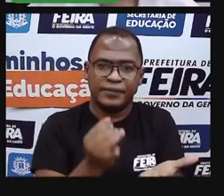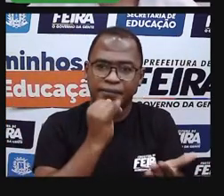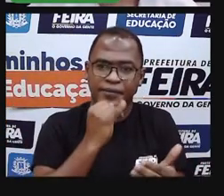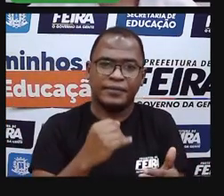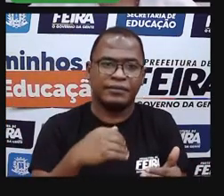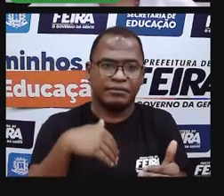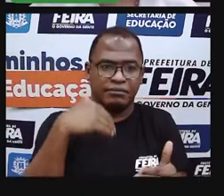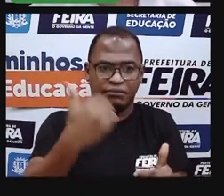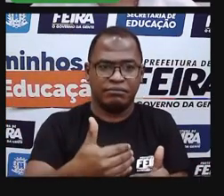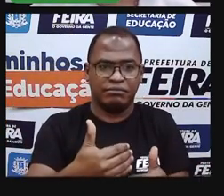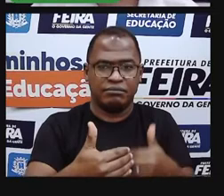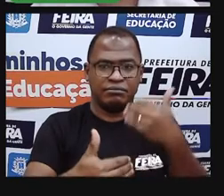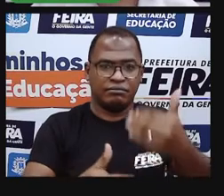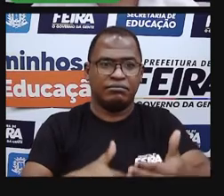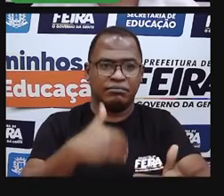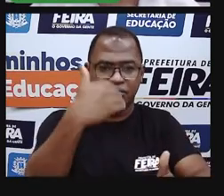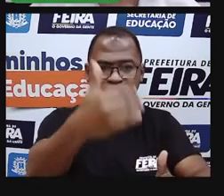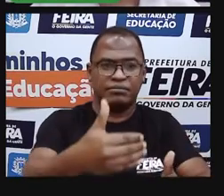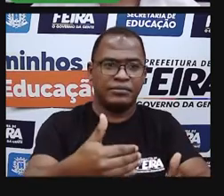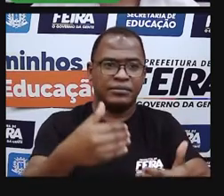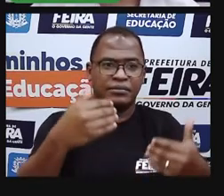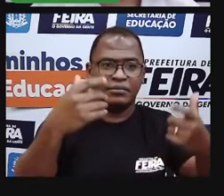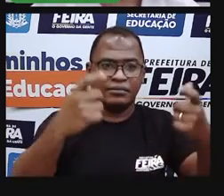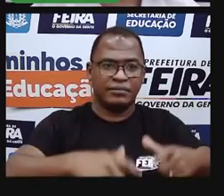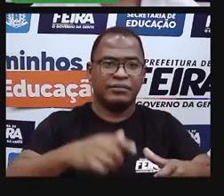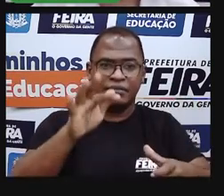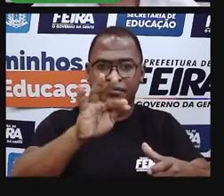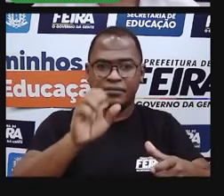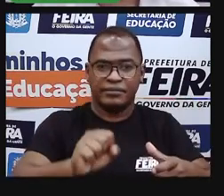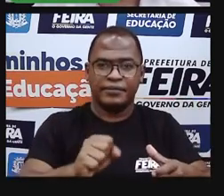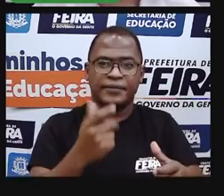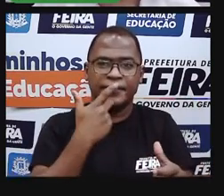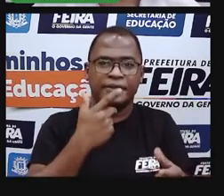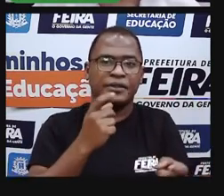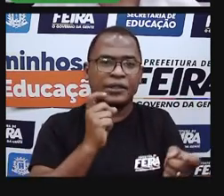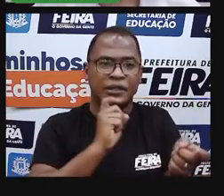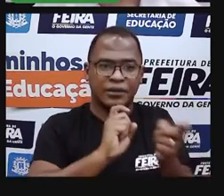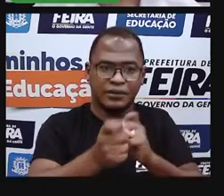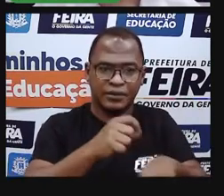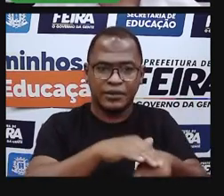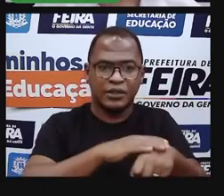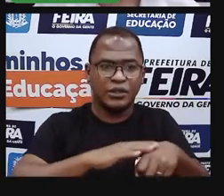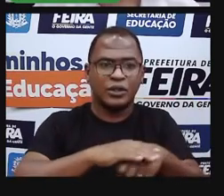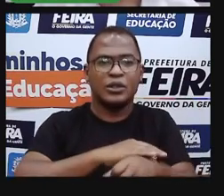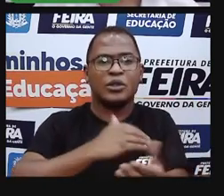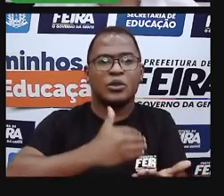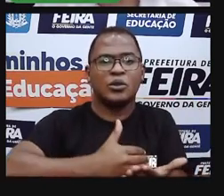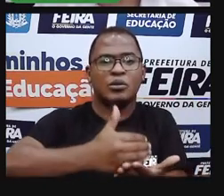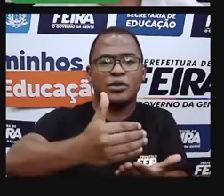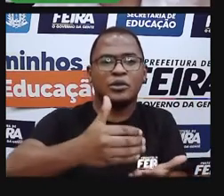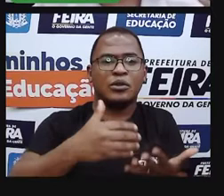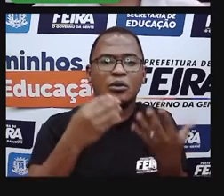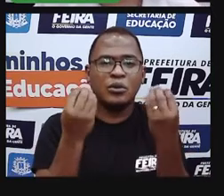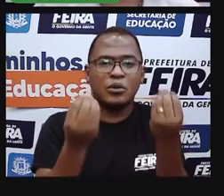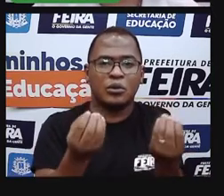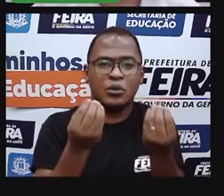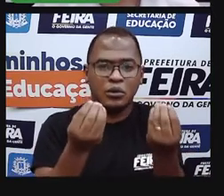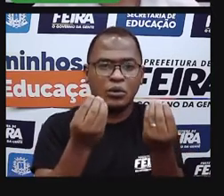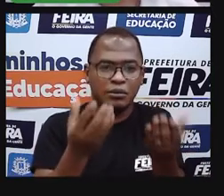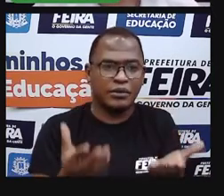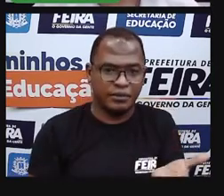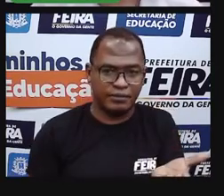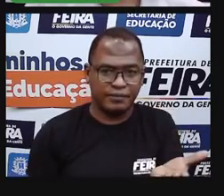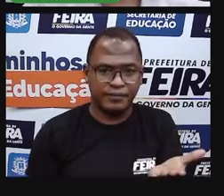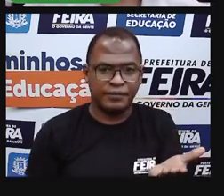da nossa cidade, de Feira de Santana. Falamos um pouquinho de como começou, né, os patronos, as pessoas que